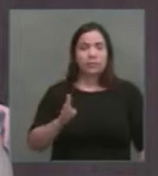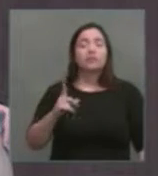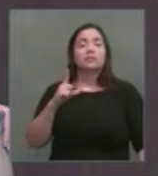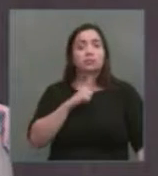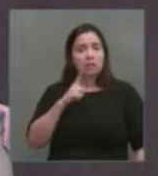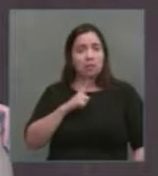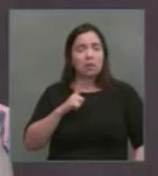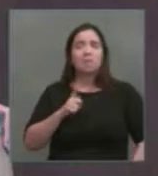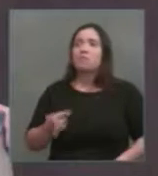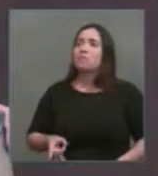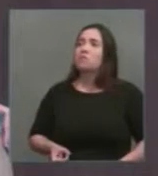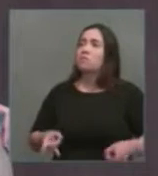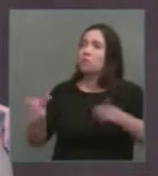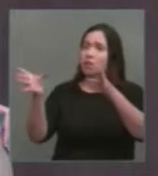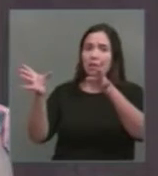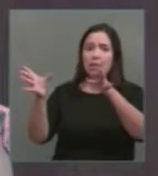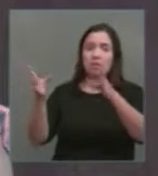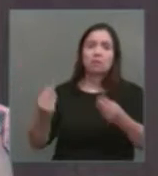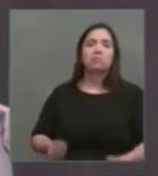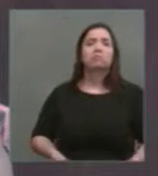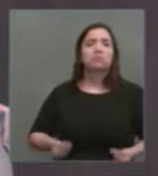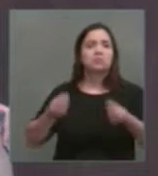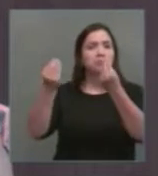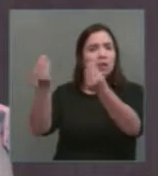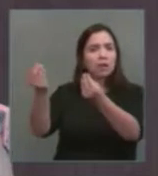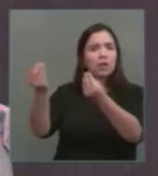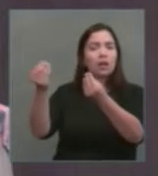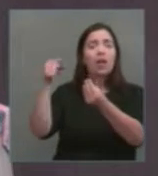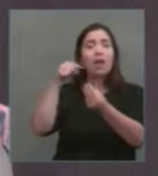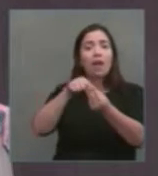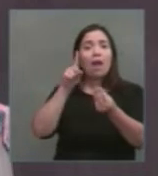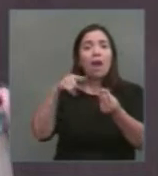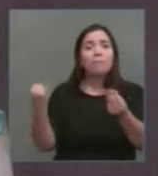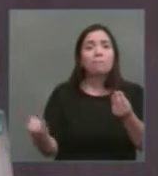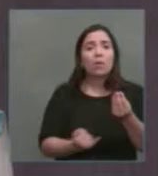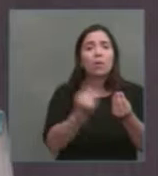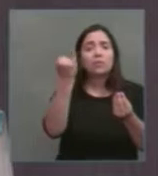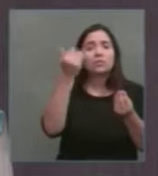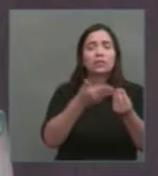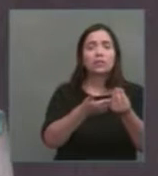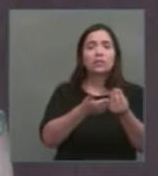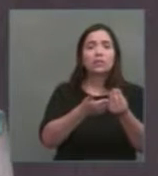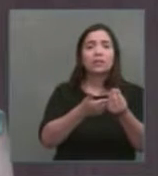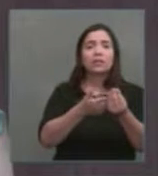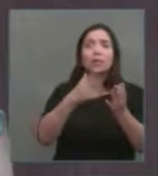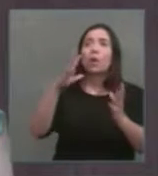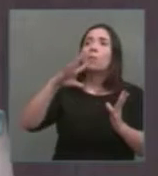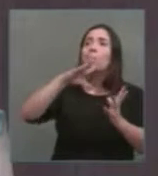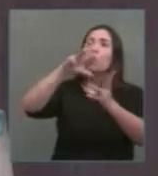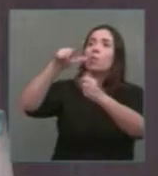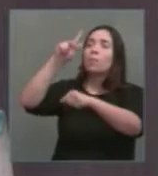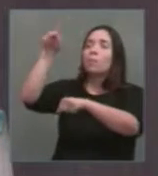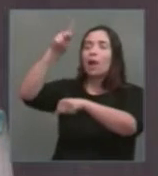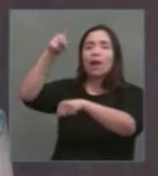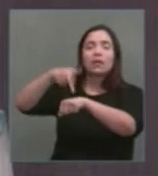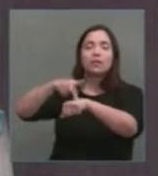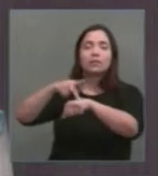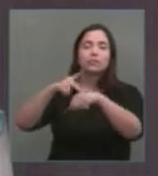patrimônio público brasileiro estratégico. Nenhum país que pense na sua própria segurança,